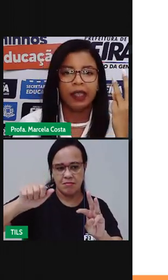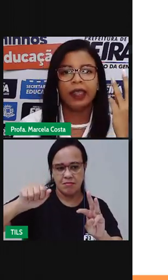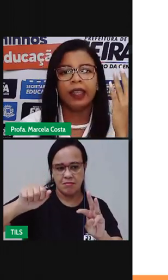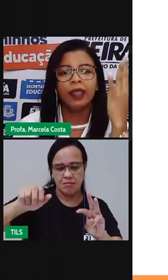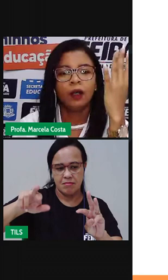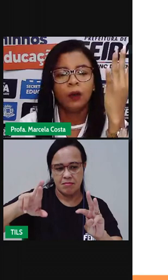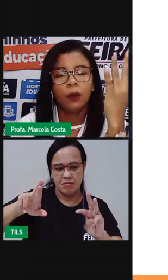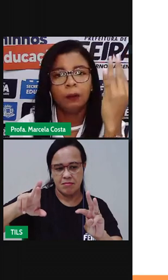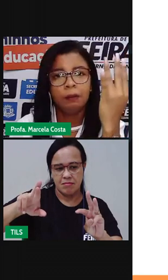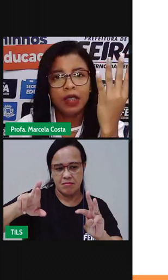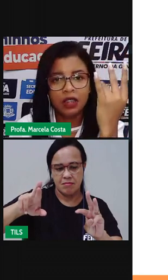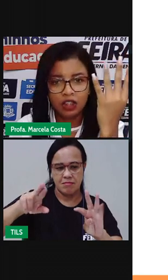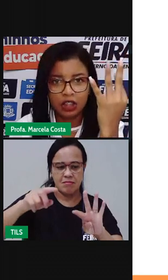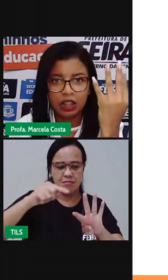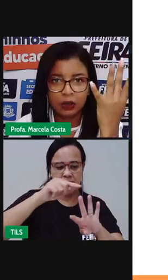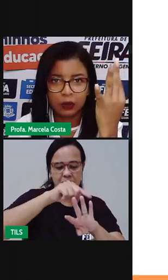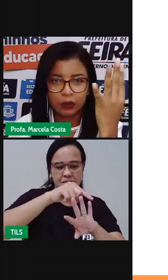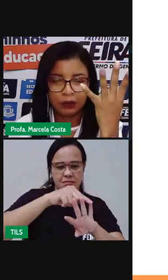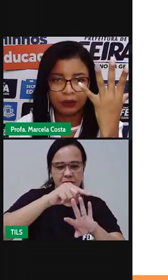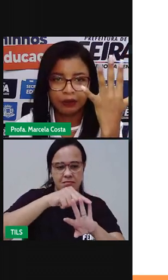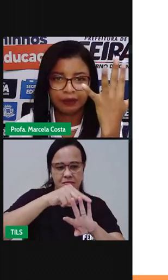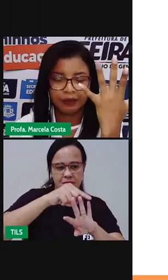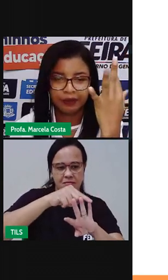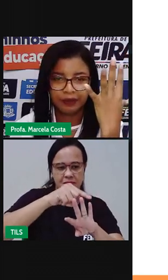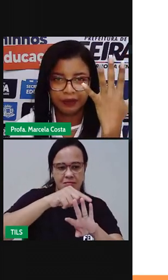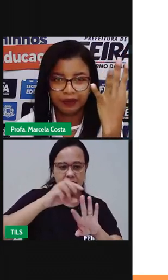E o mindinho.